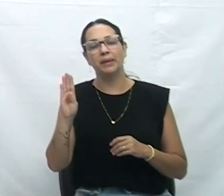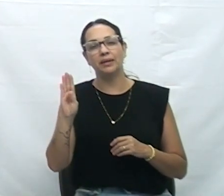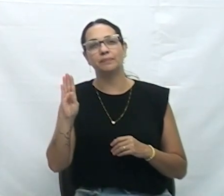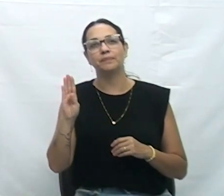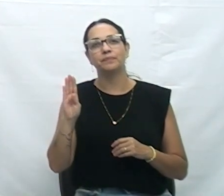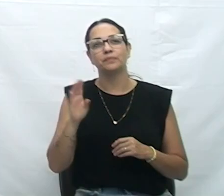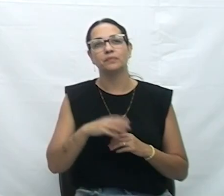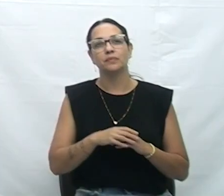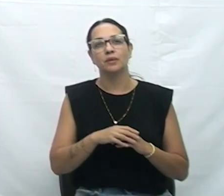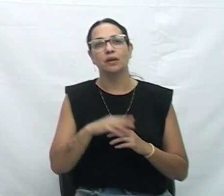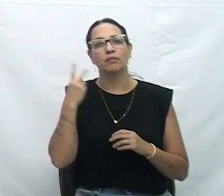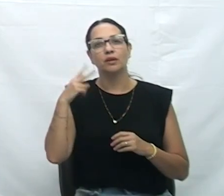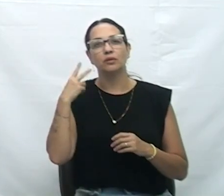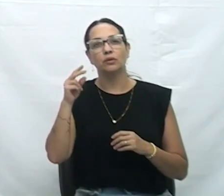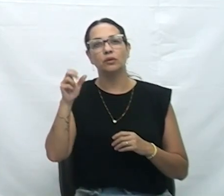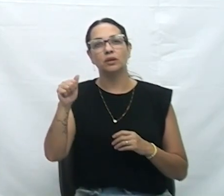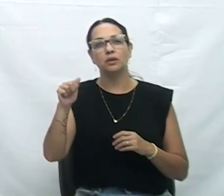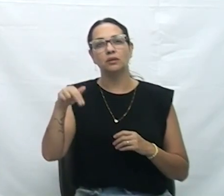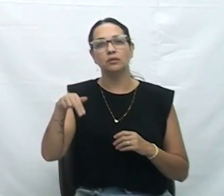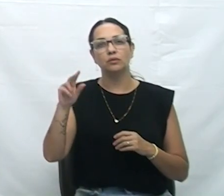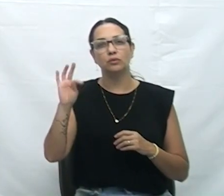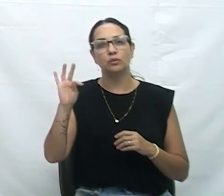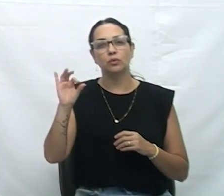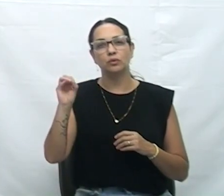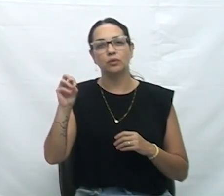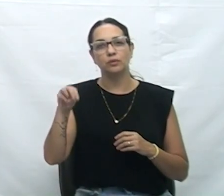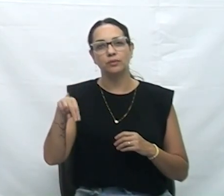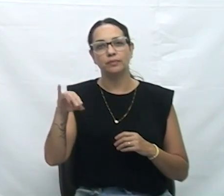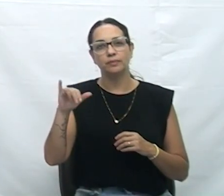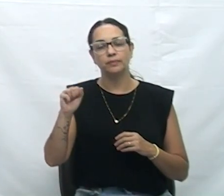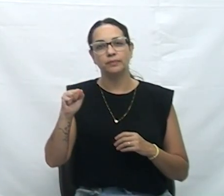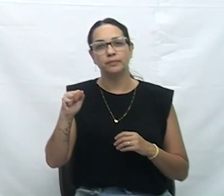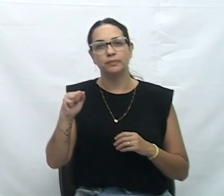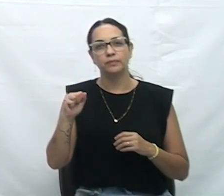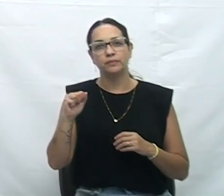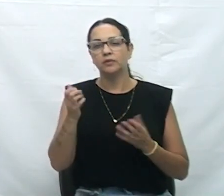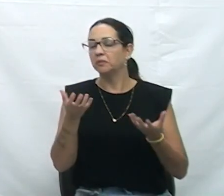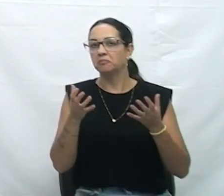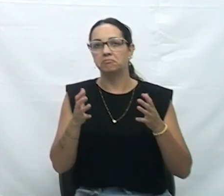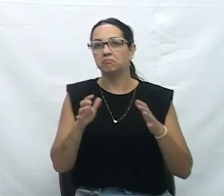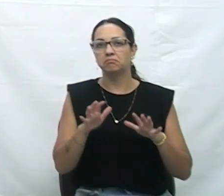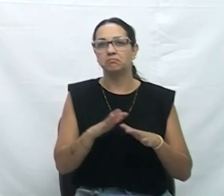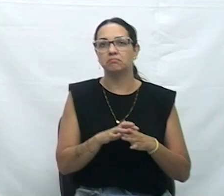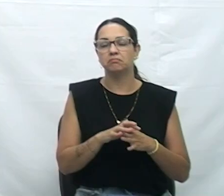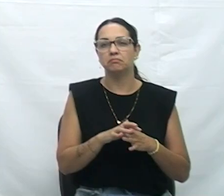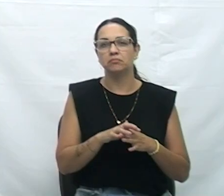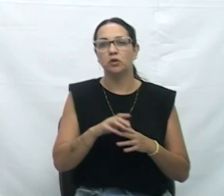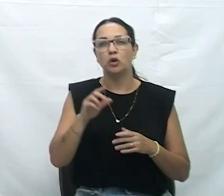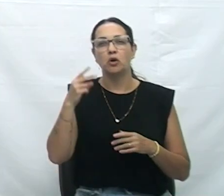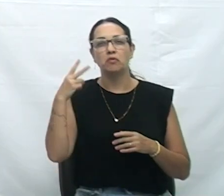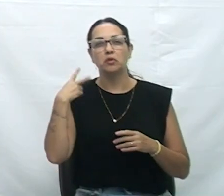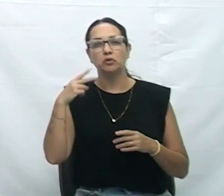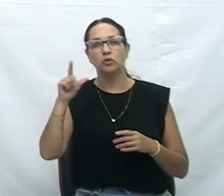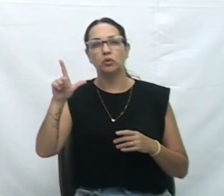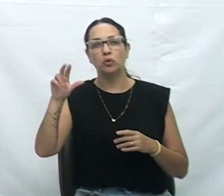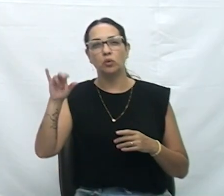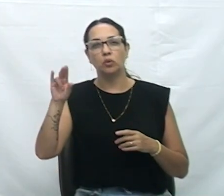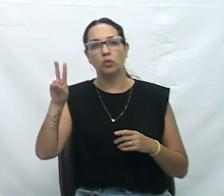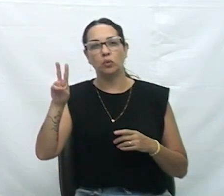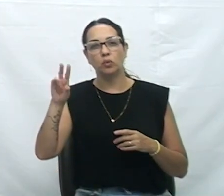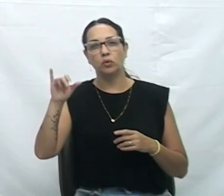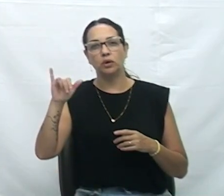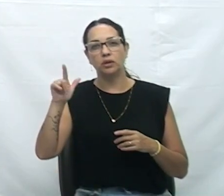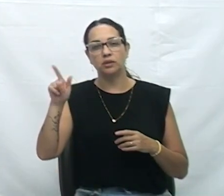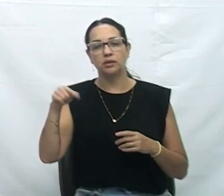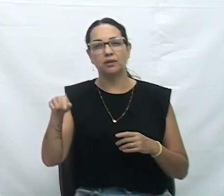Vereador Antônio Manuel. Declina. Vereador Luiz Manuel Alexandre Neto. Vossa